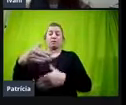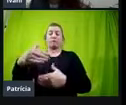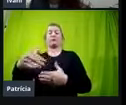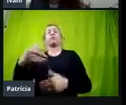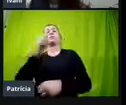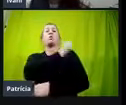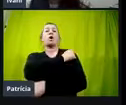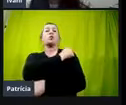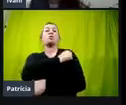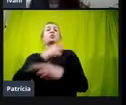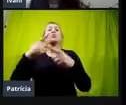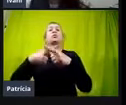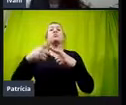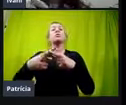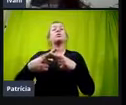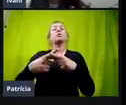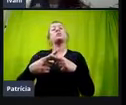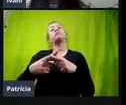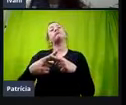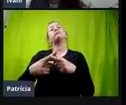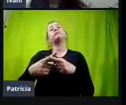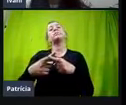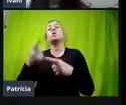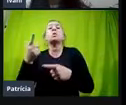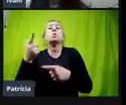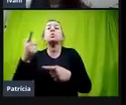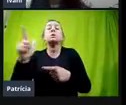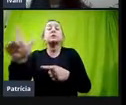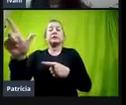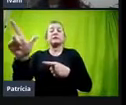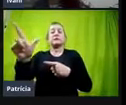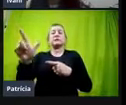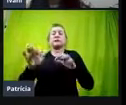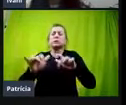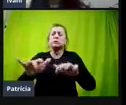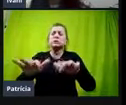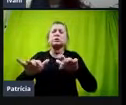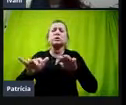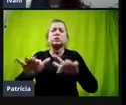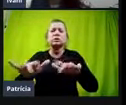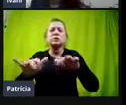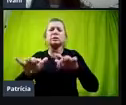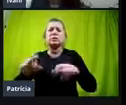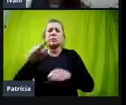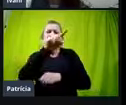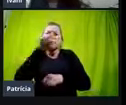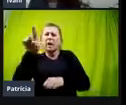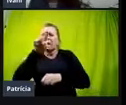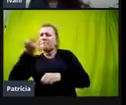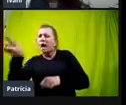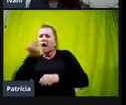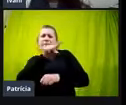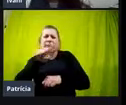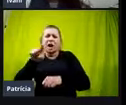Por quê? Porque não era uma, né? Ele não conseguia sequer digitar ali, porque estava sublinhado, sublinhado.